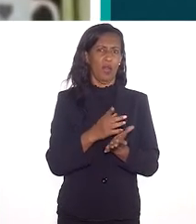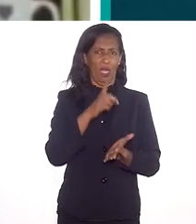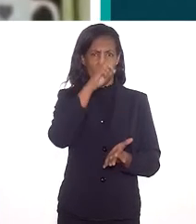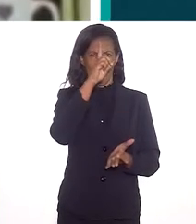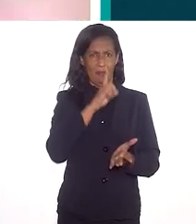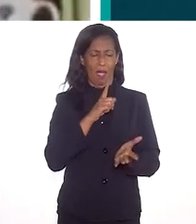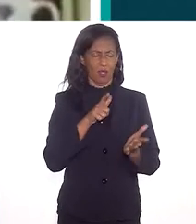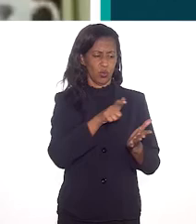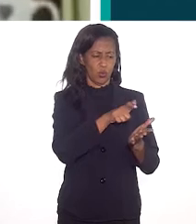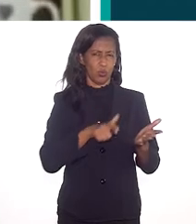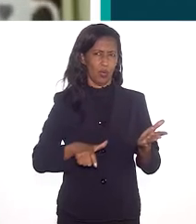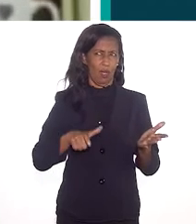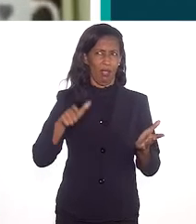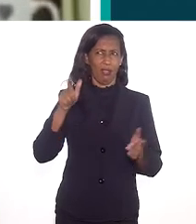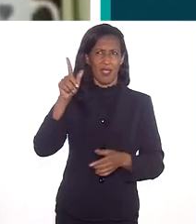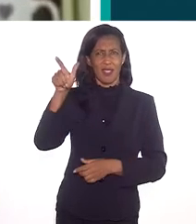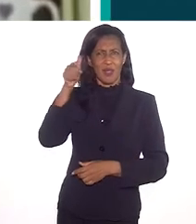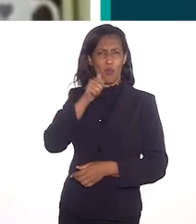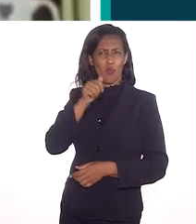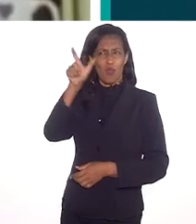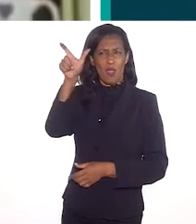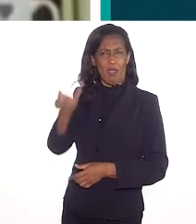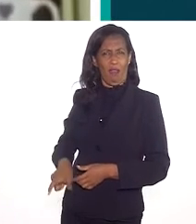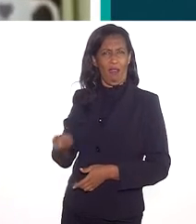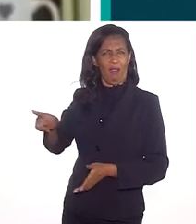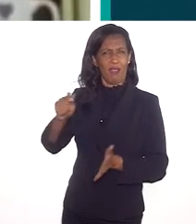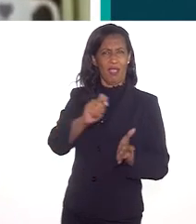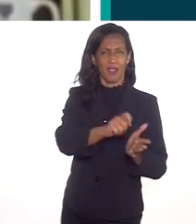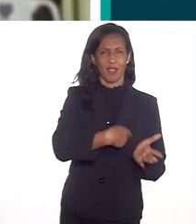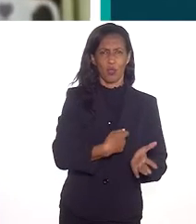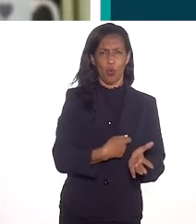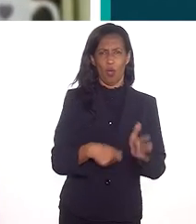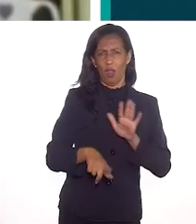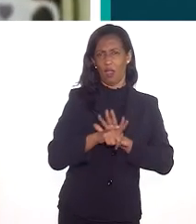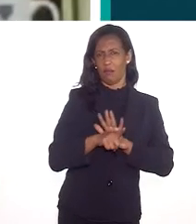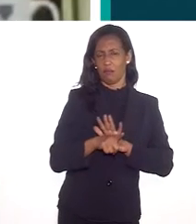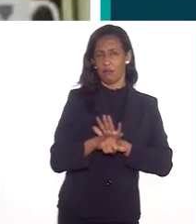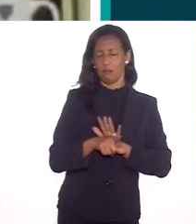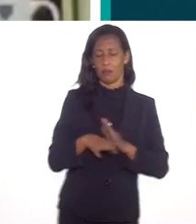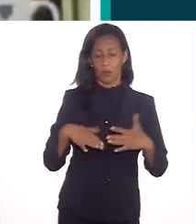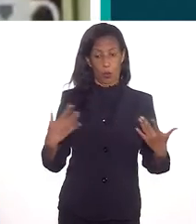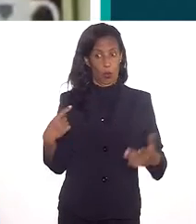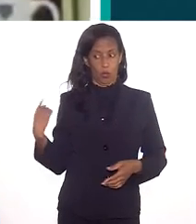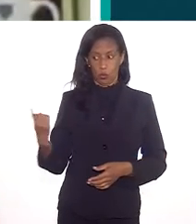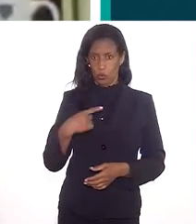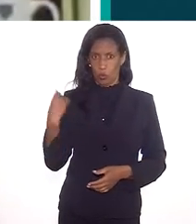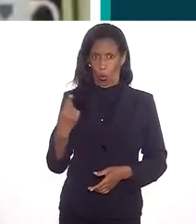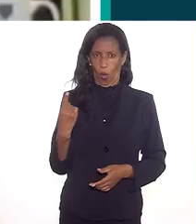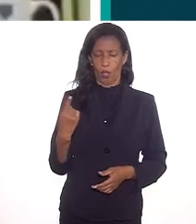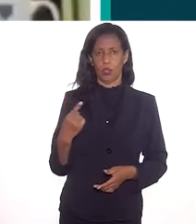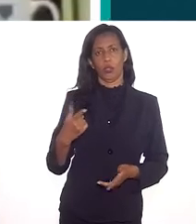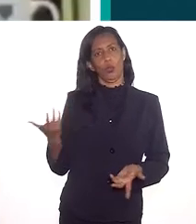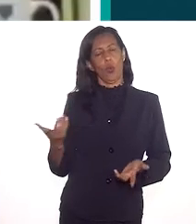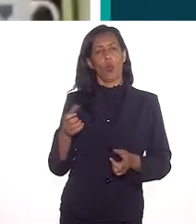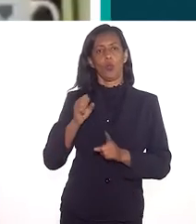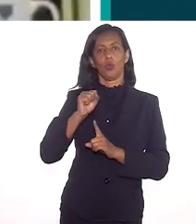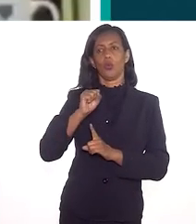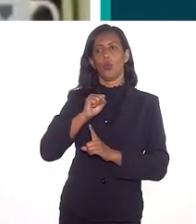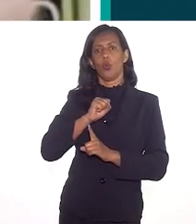construção dessa imagem, dessa princesa que assina uma lei. Então aí eu acho que nós, enquanto sociedade,